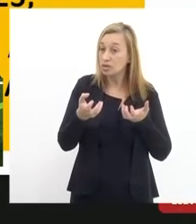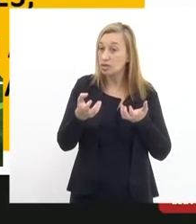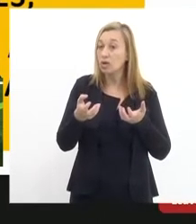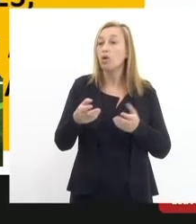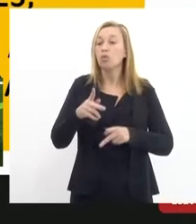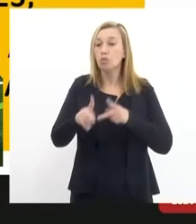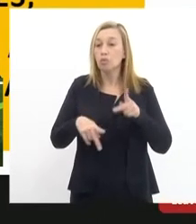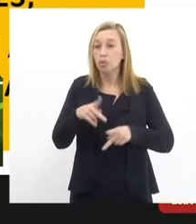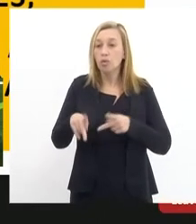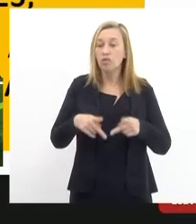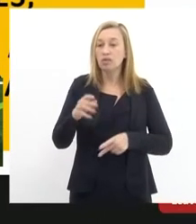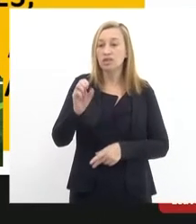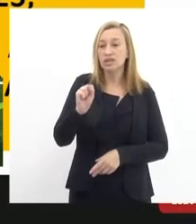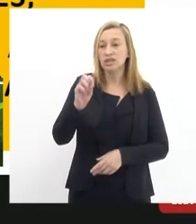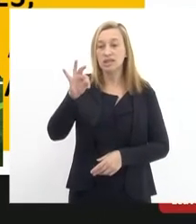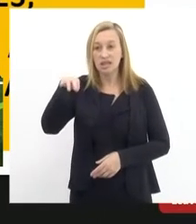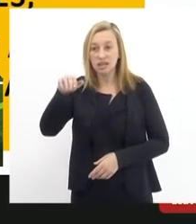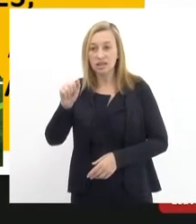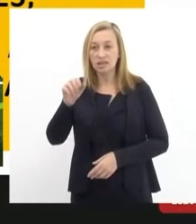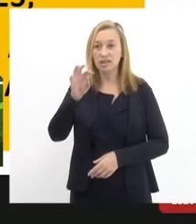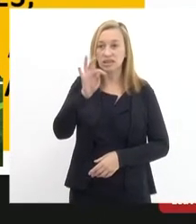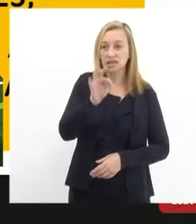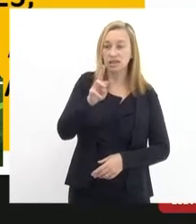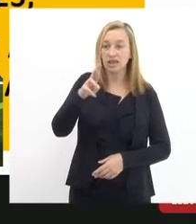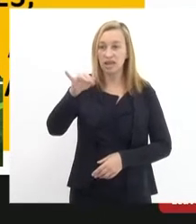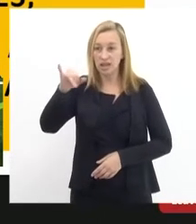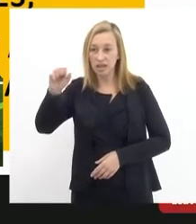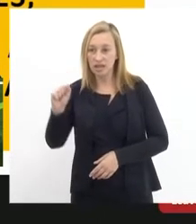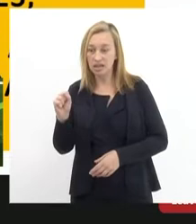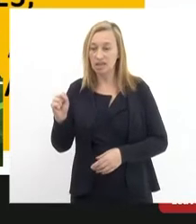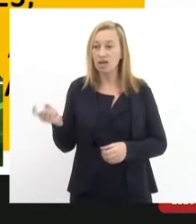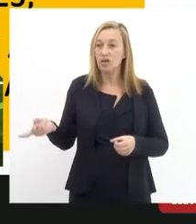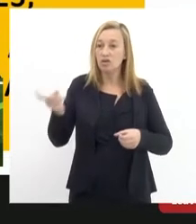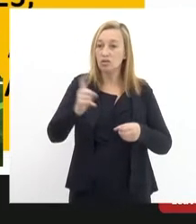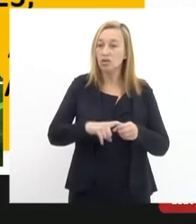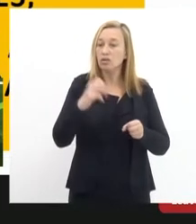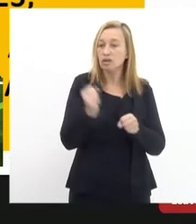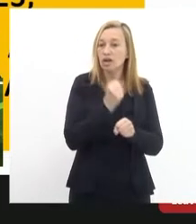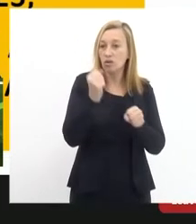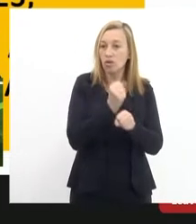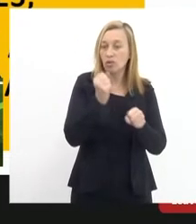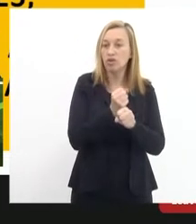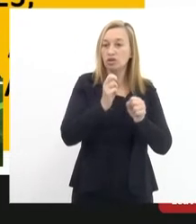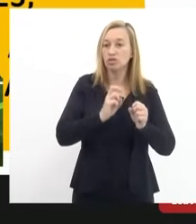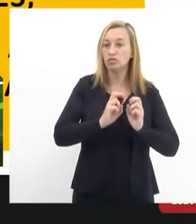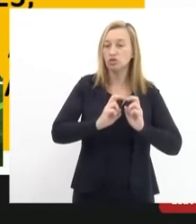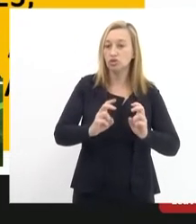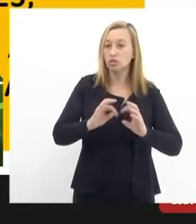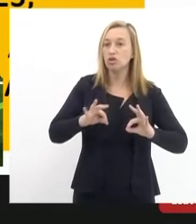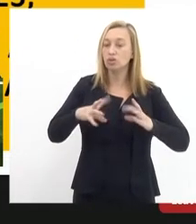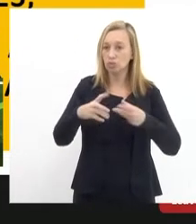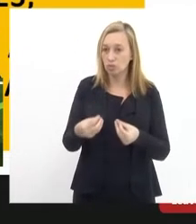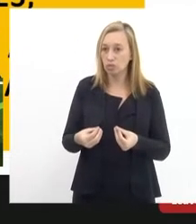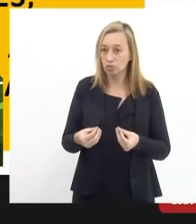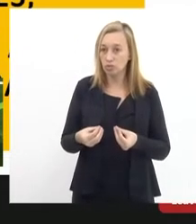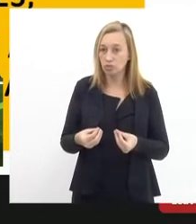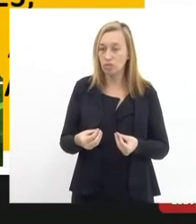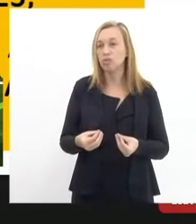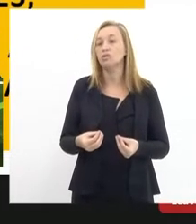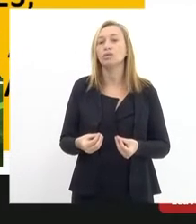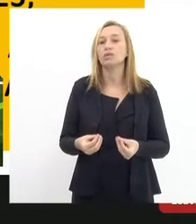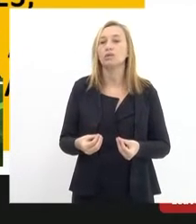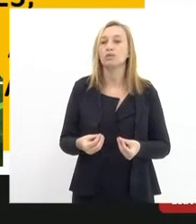São Tereza. Retomada imediata das obras nos trilhos e na rede aérea do lado do Guimarães até o lado das neves, com a